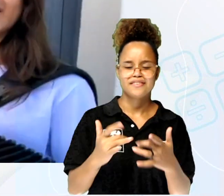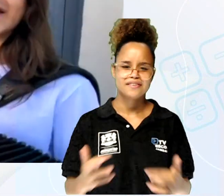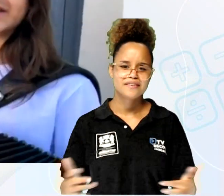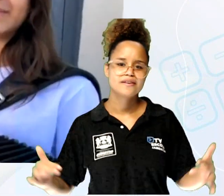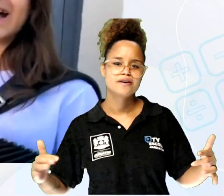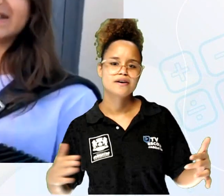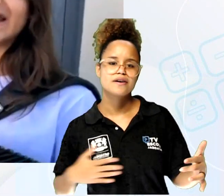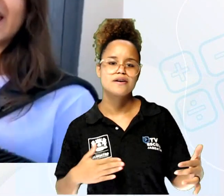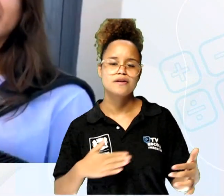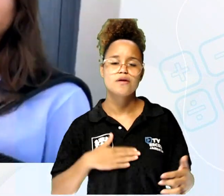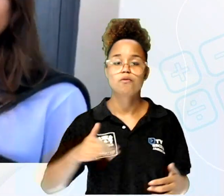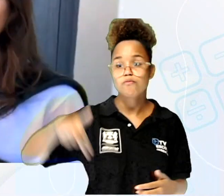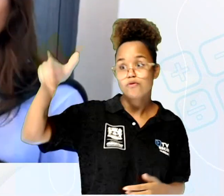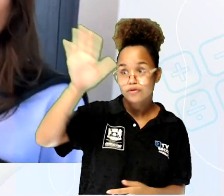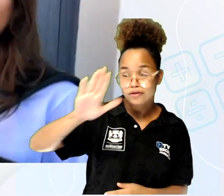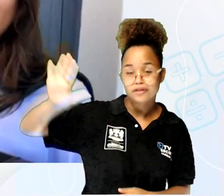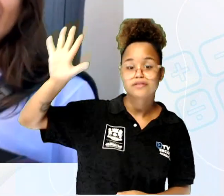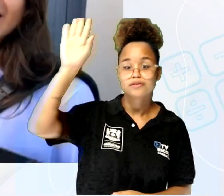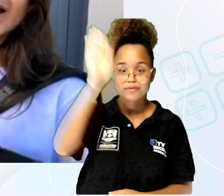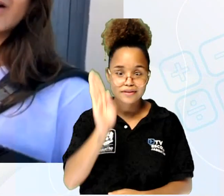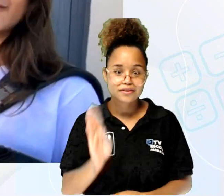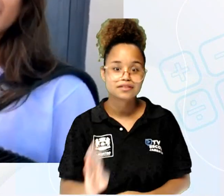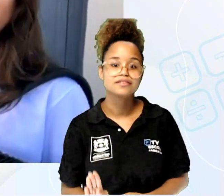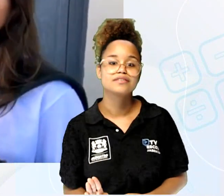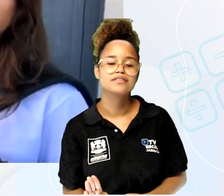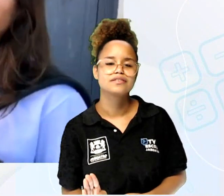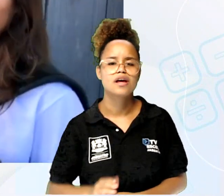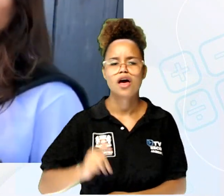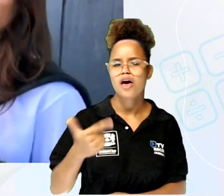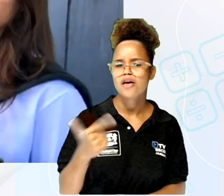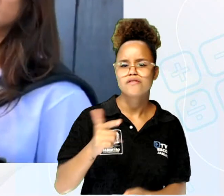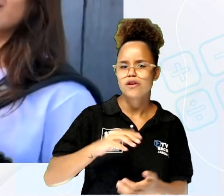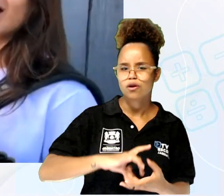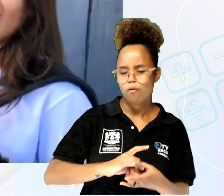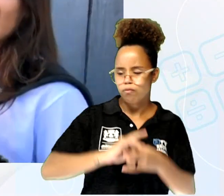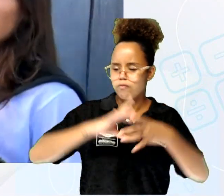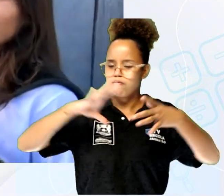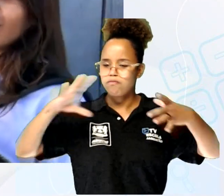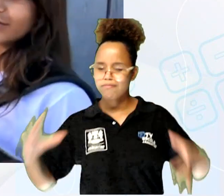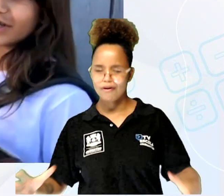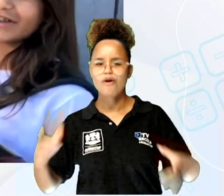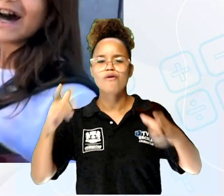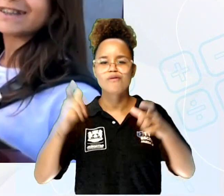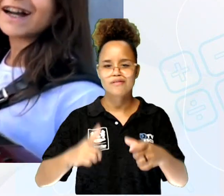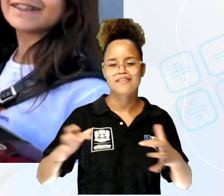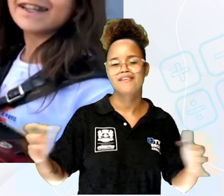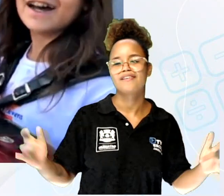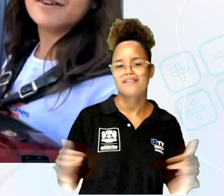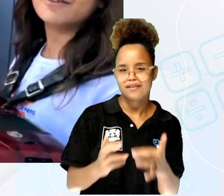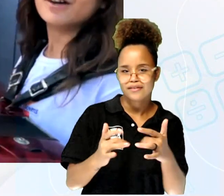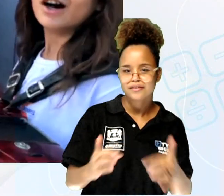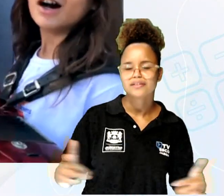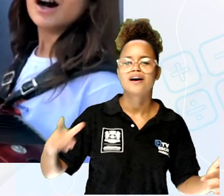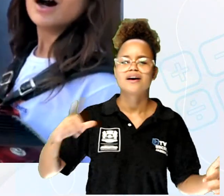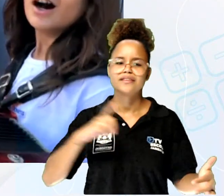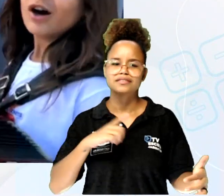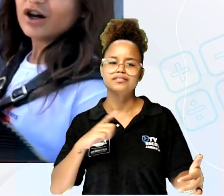Meu Nordeste brasileiro, não abri mão de um baião. Cumpriu na atração,